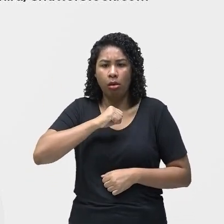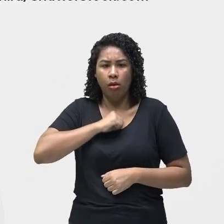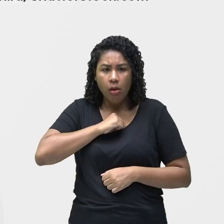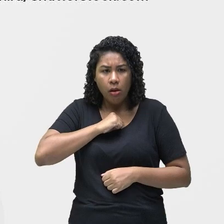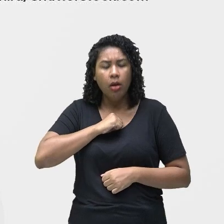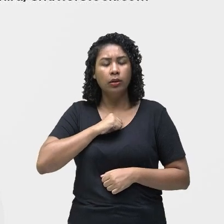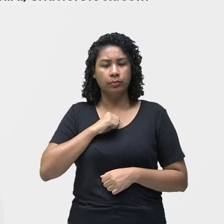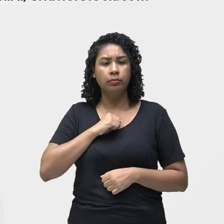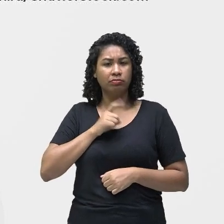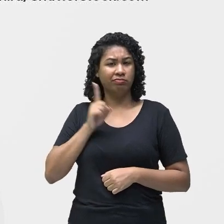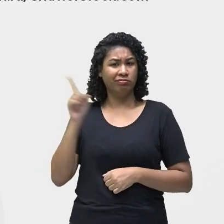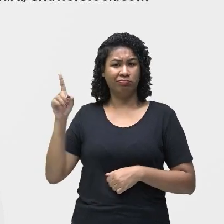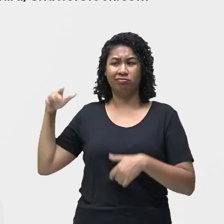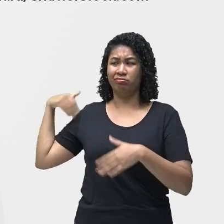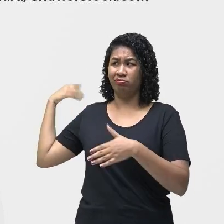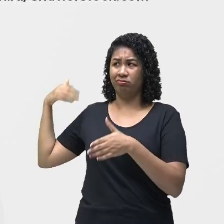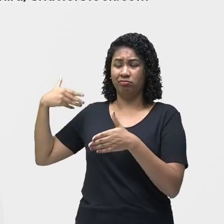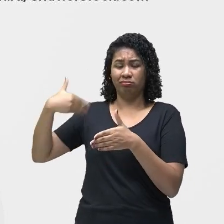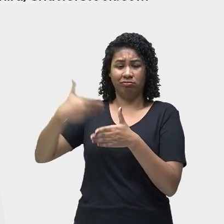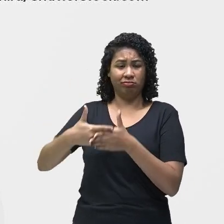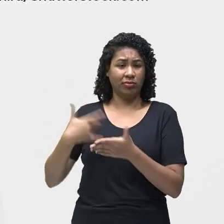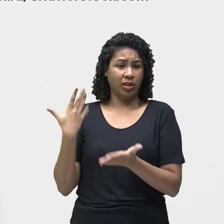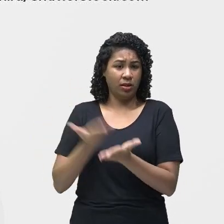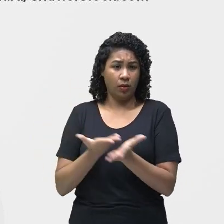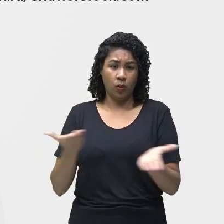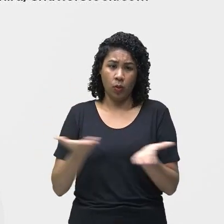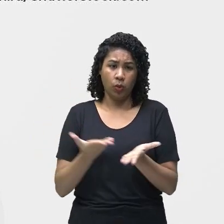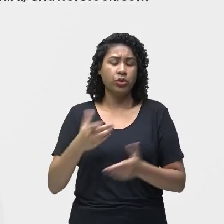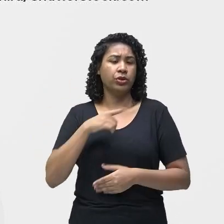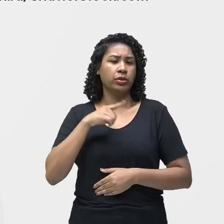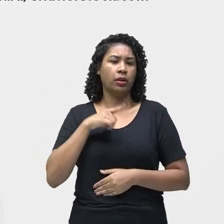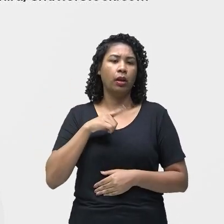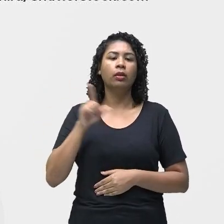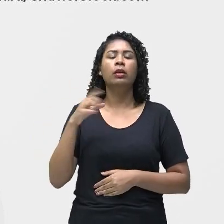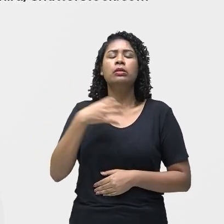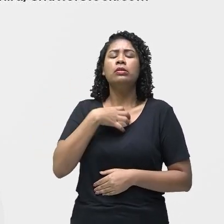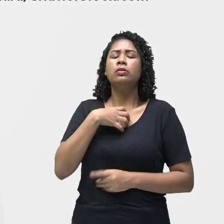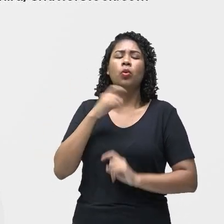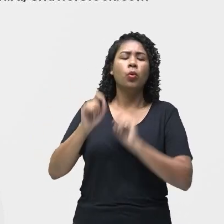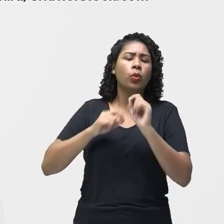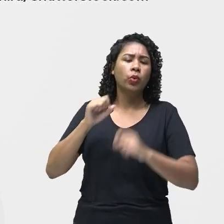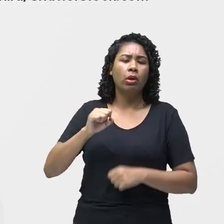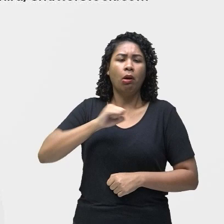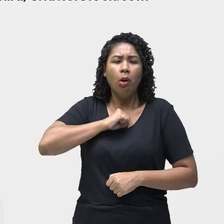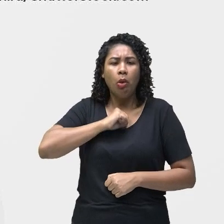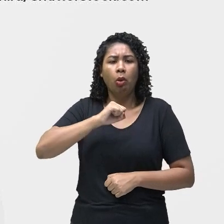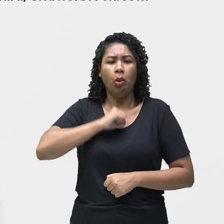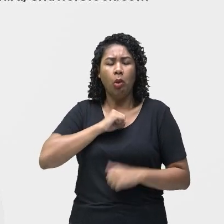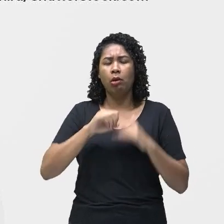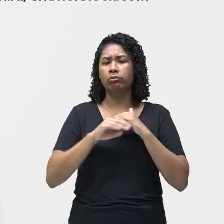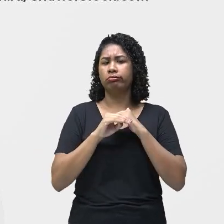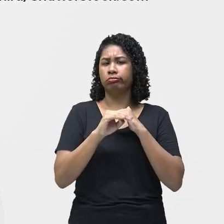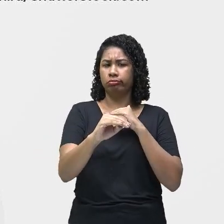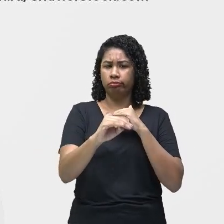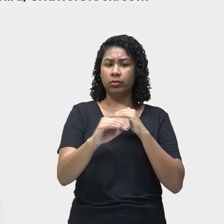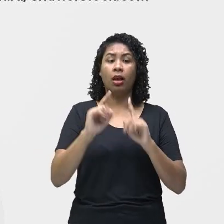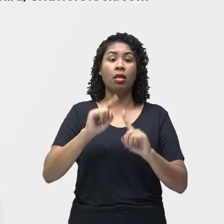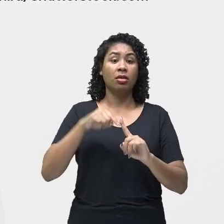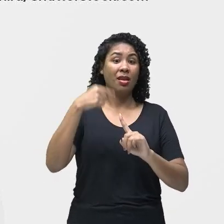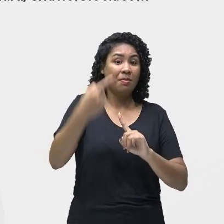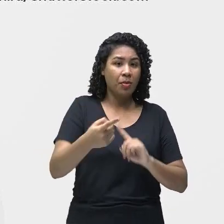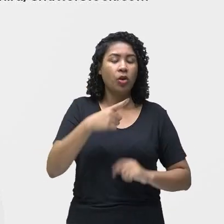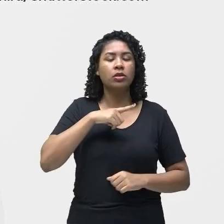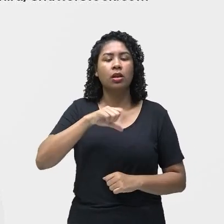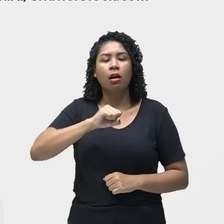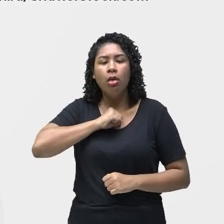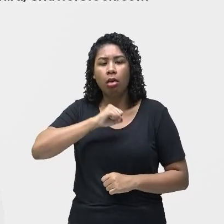presente no Brasil. Os sintomas da tuberculose são tosse seca, contínua no início, depois com a presença de